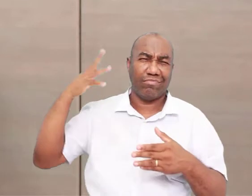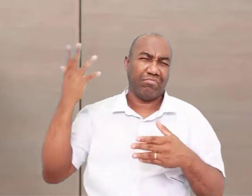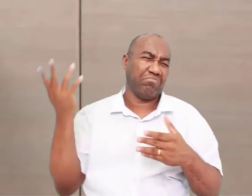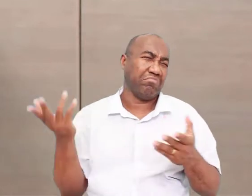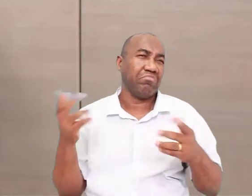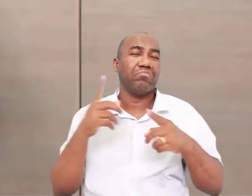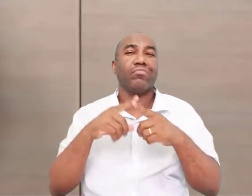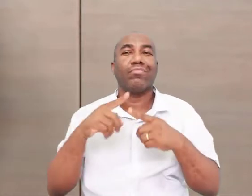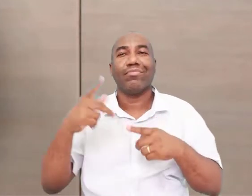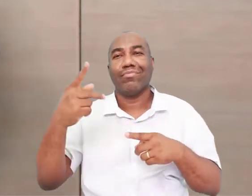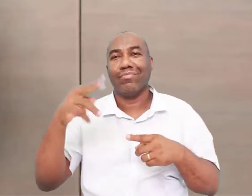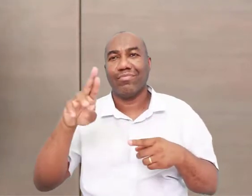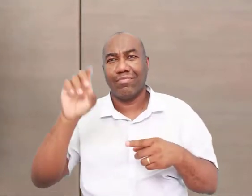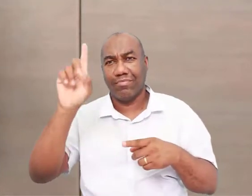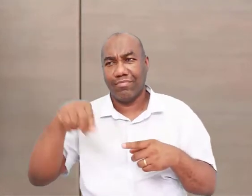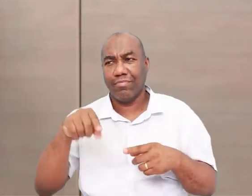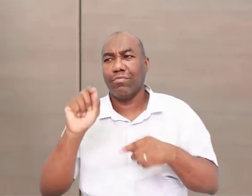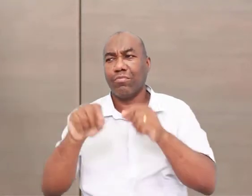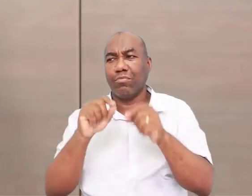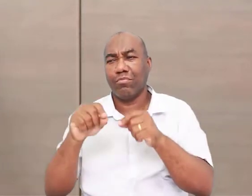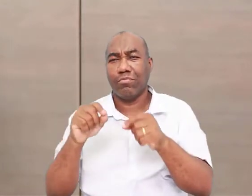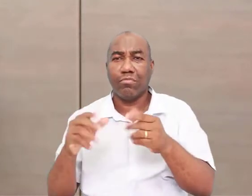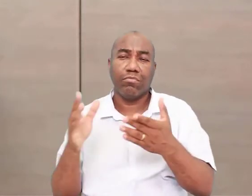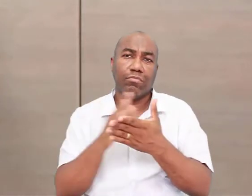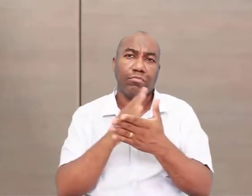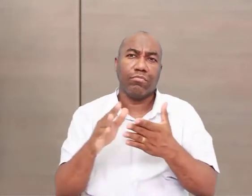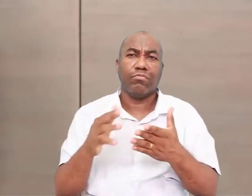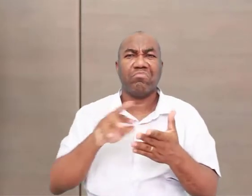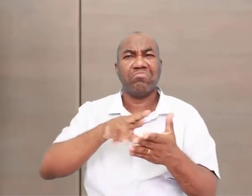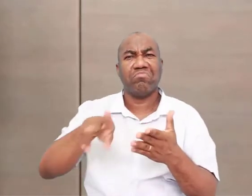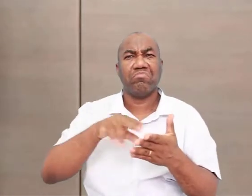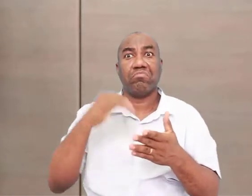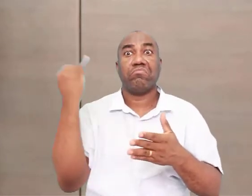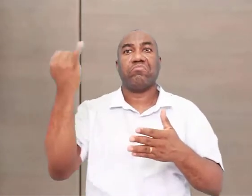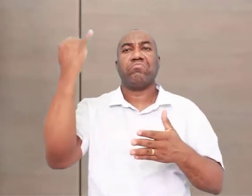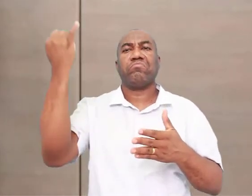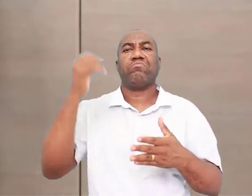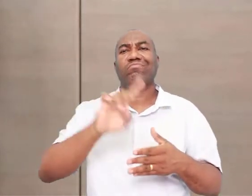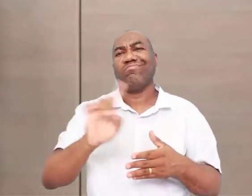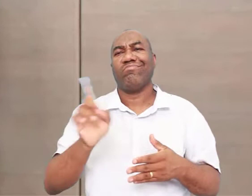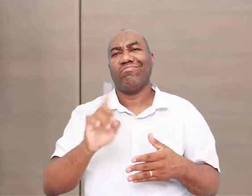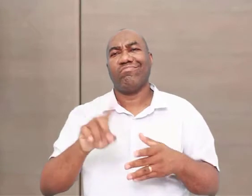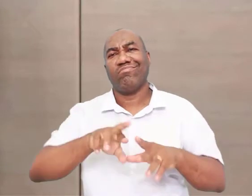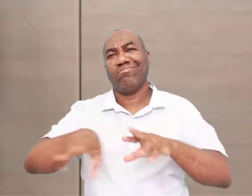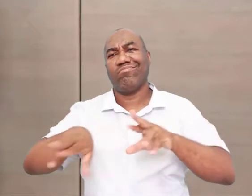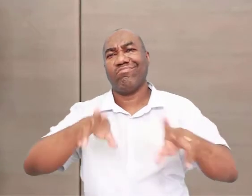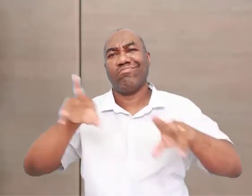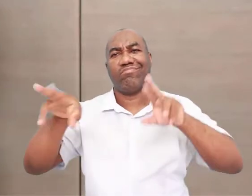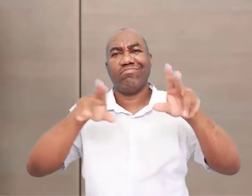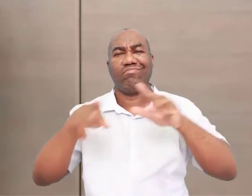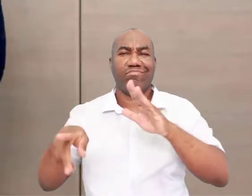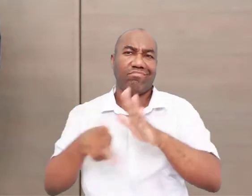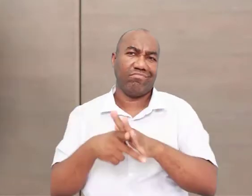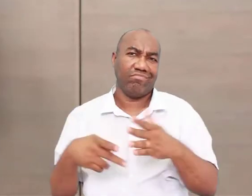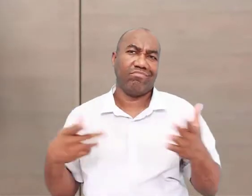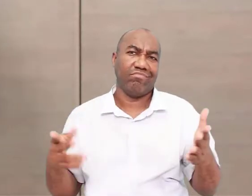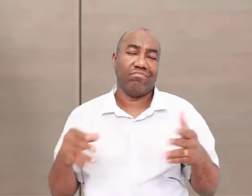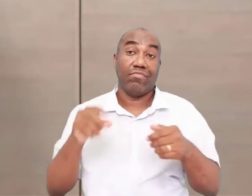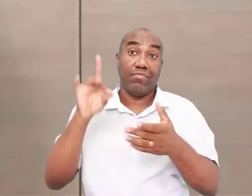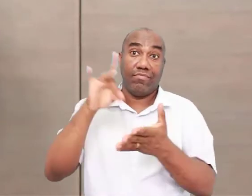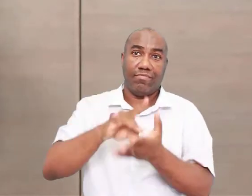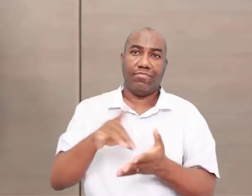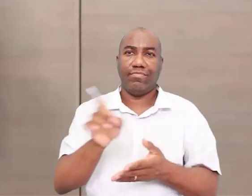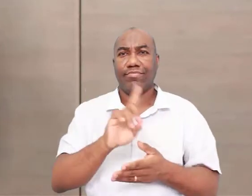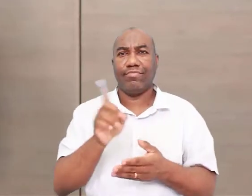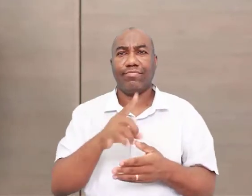Porque dá-se a entender que eles são menos importantes do que os povos que já escreviam. E não é verdade,